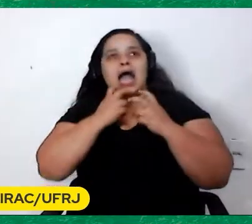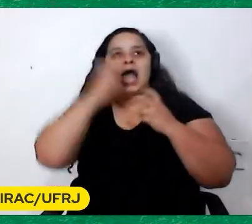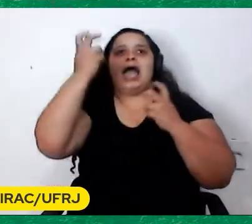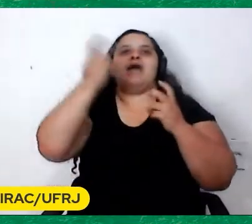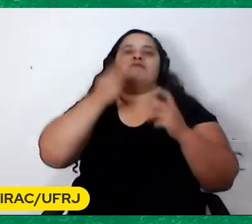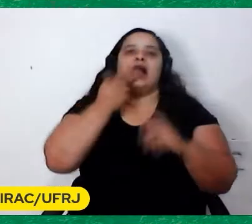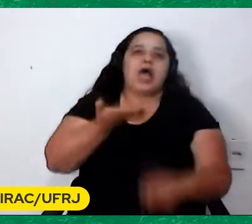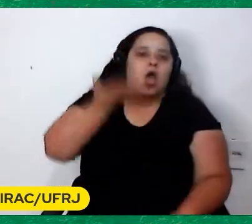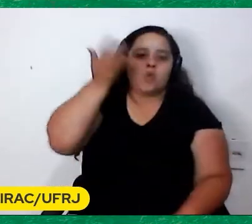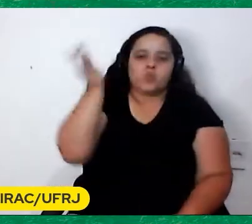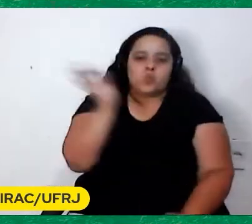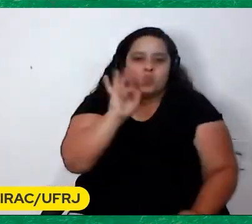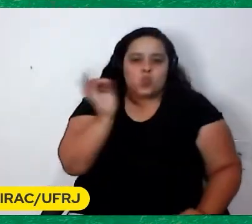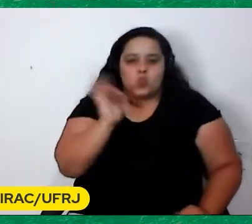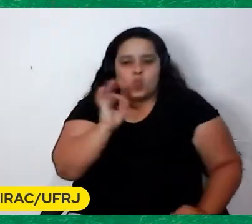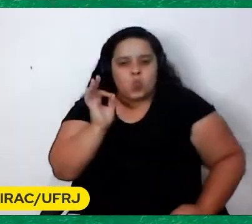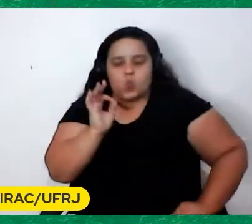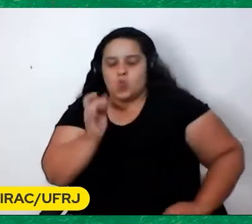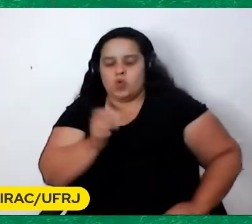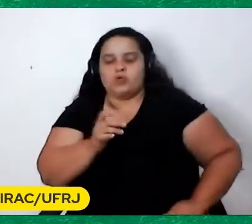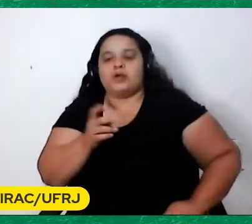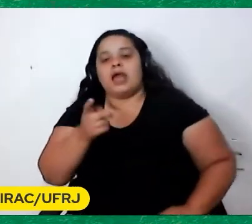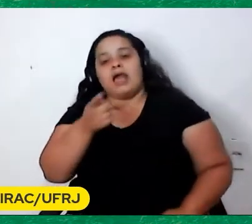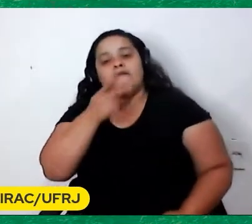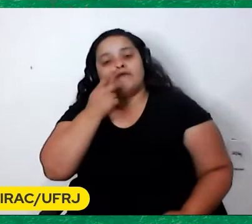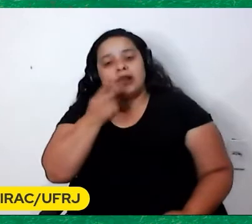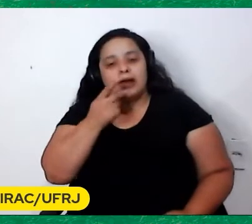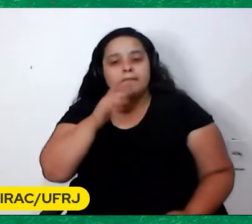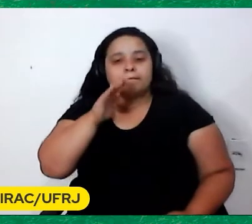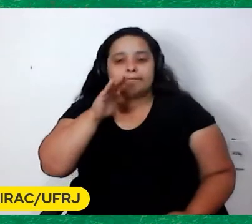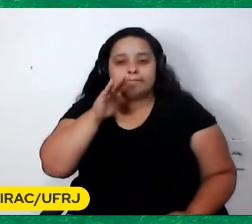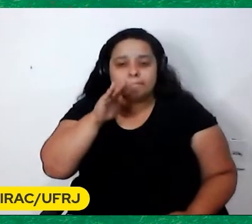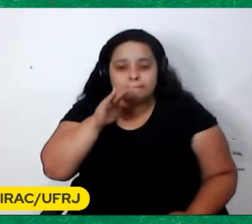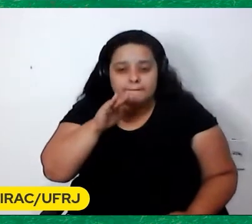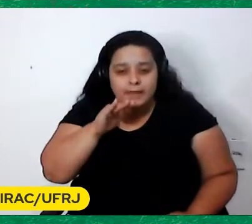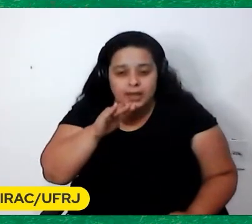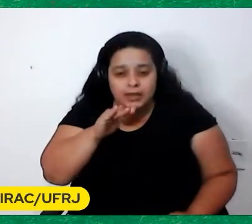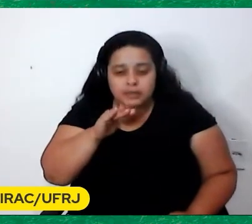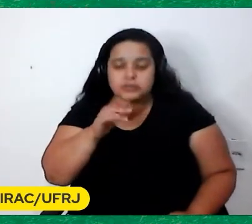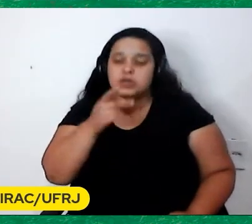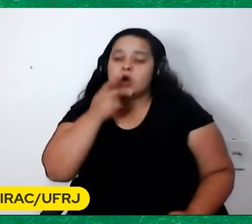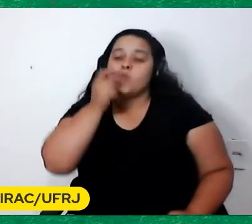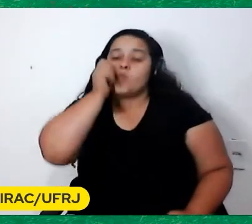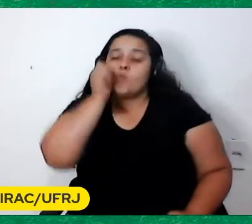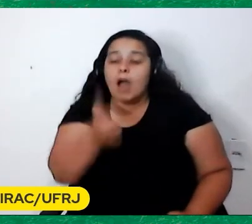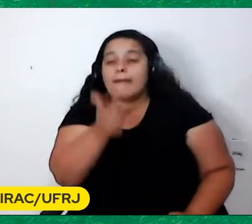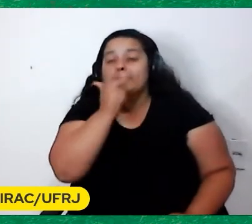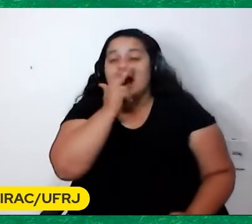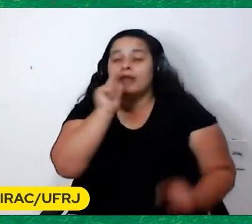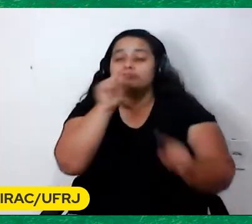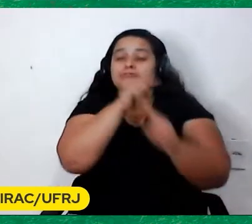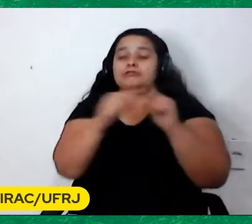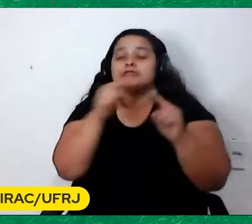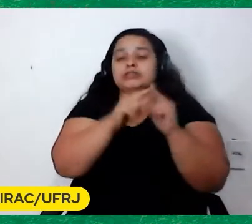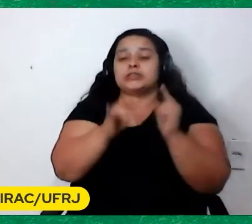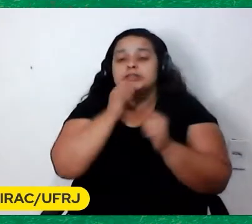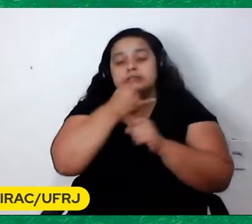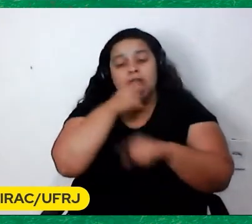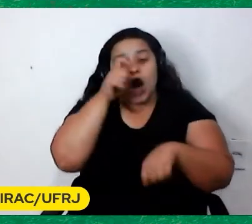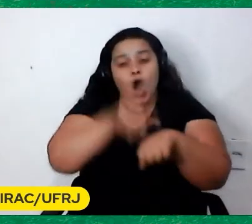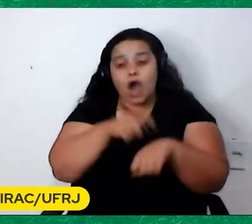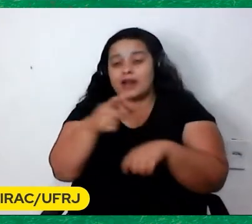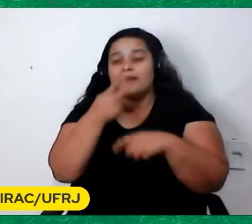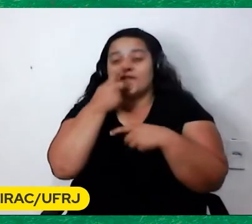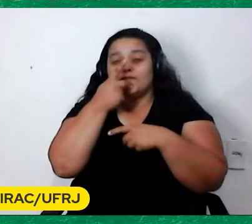glamour É uma narração baixinha Para quase que triste Tem uma hora que ele diz Que